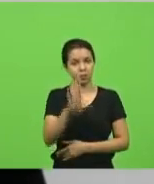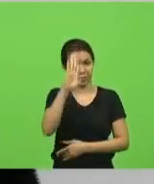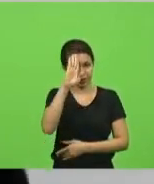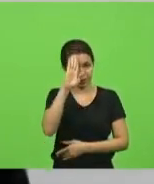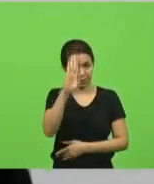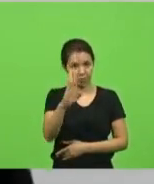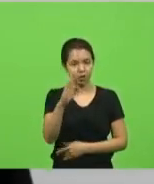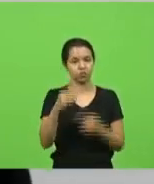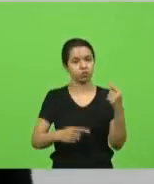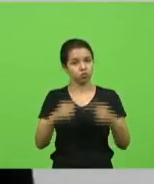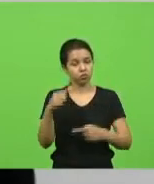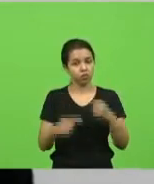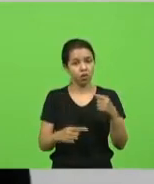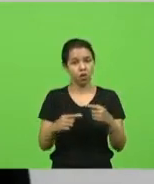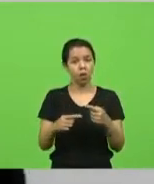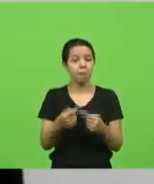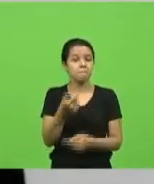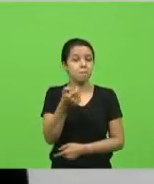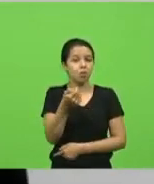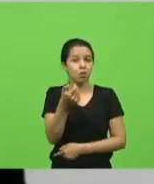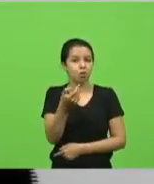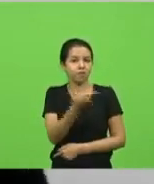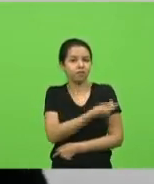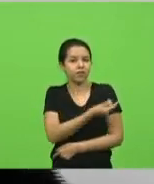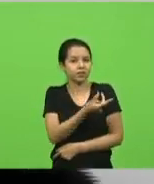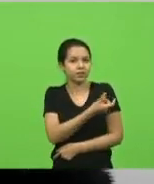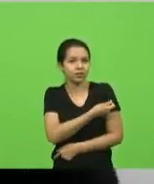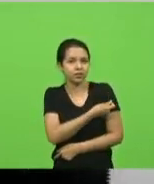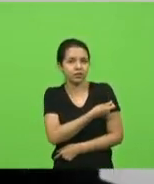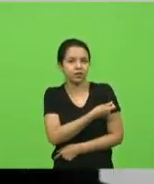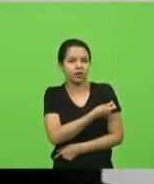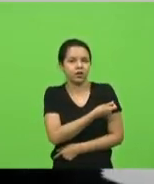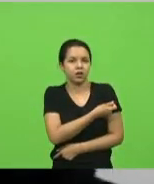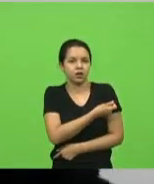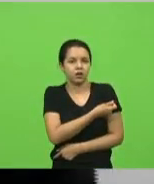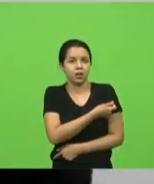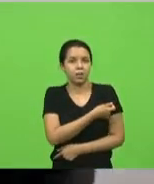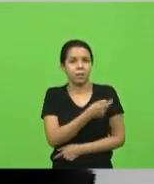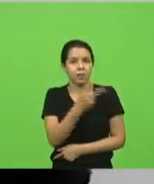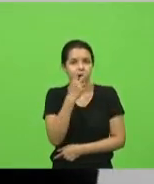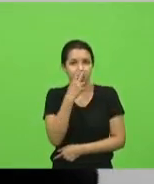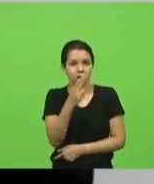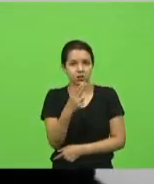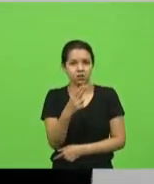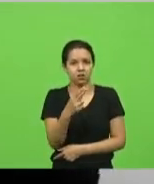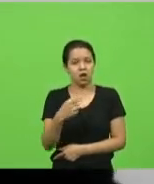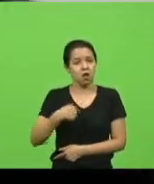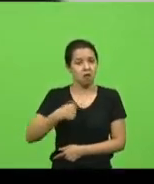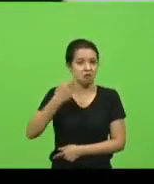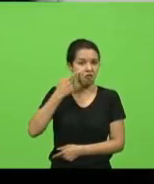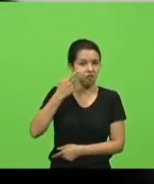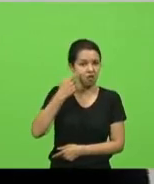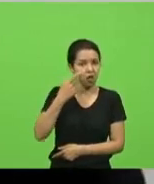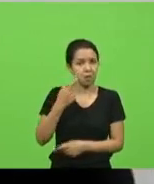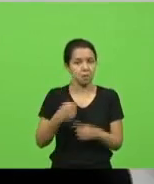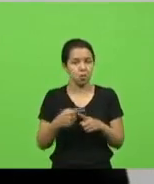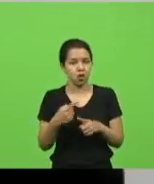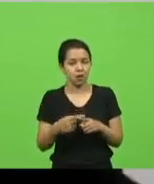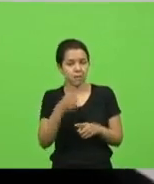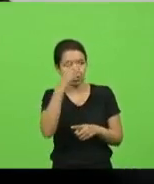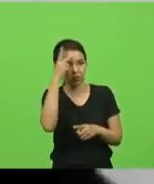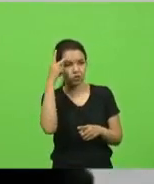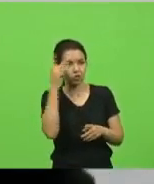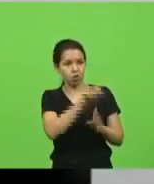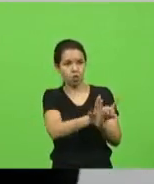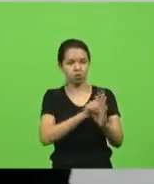é a pouca vacina. O que faz com que a gente... O que virou o negócio de um tal de... vou ver porque alguém furou uma fila, porque um